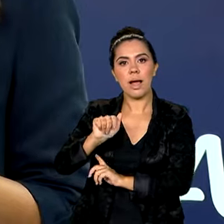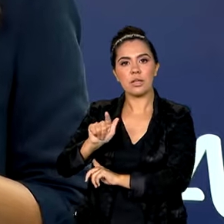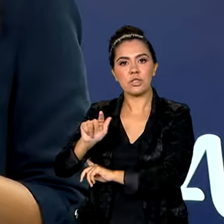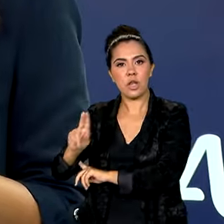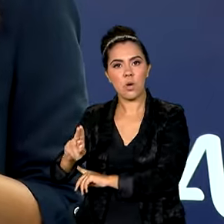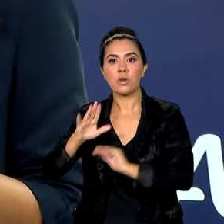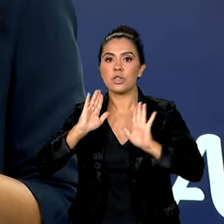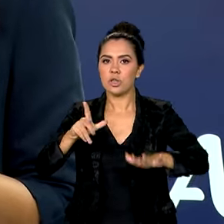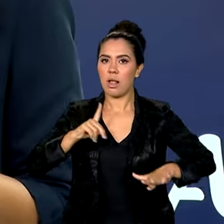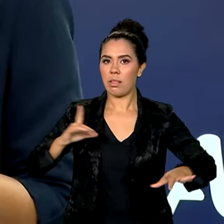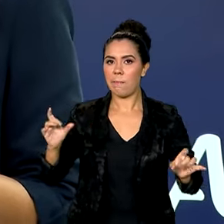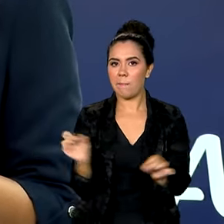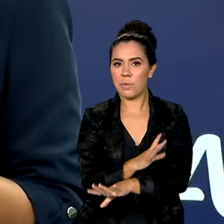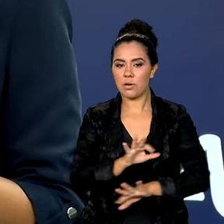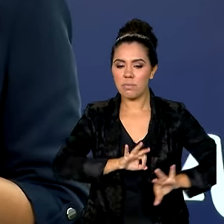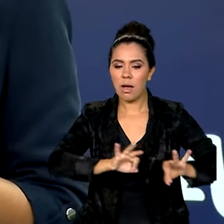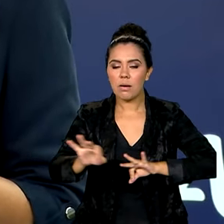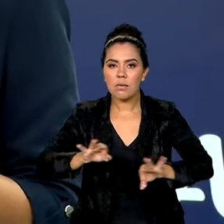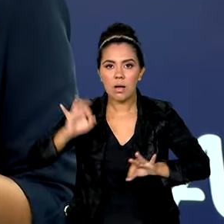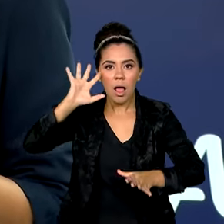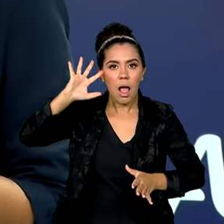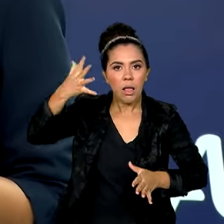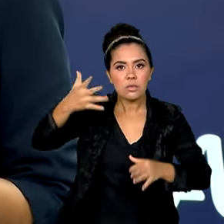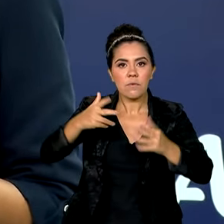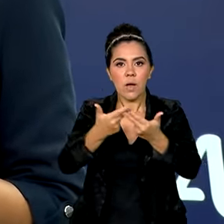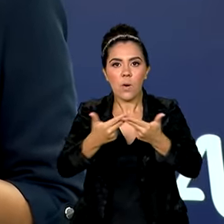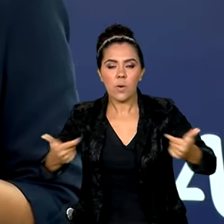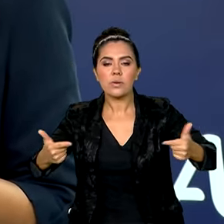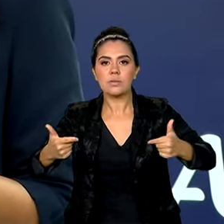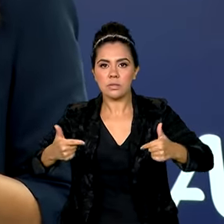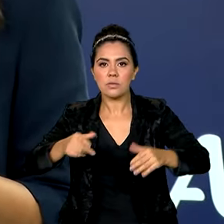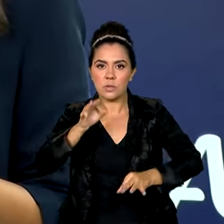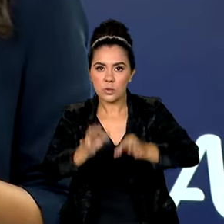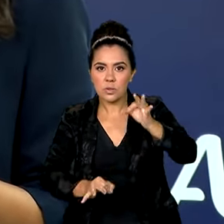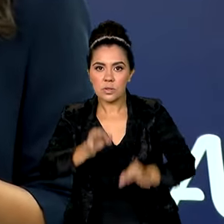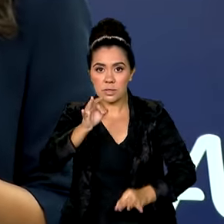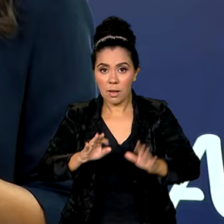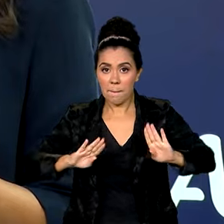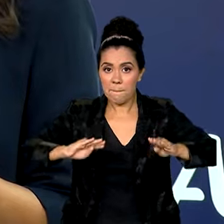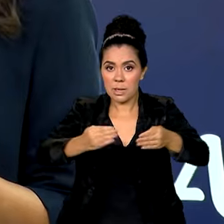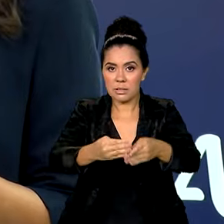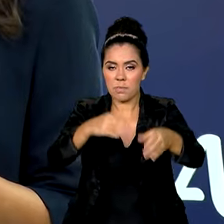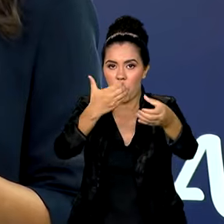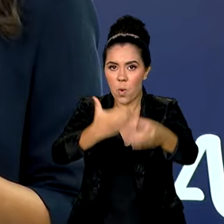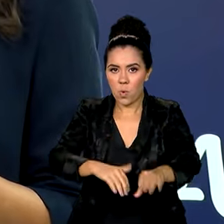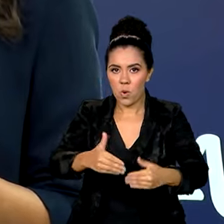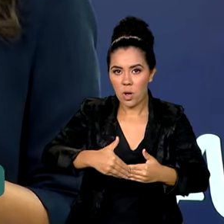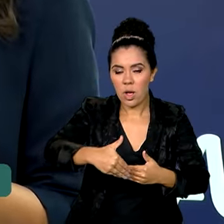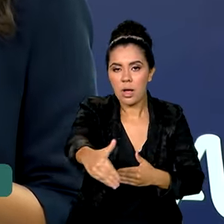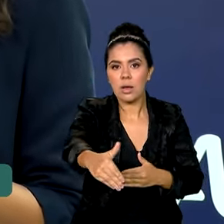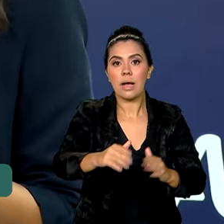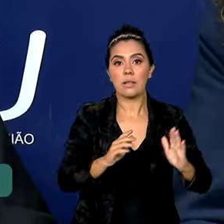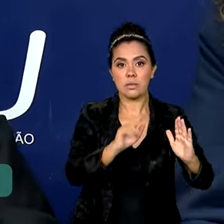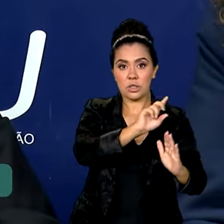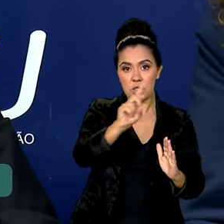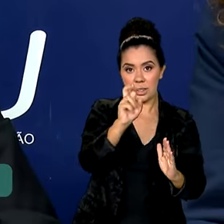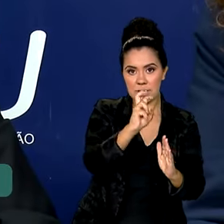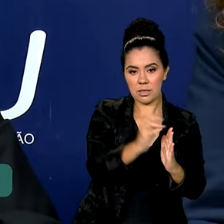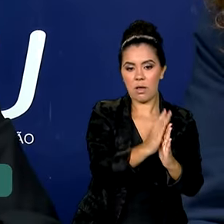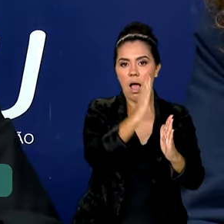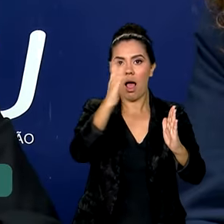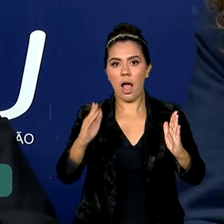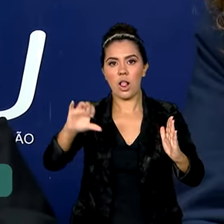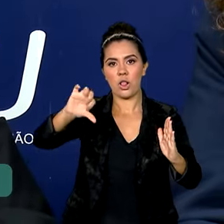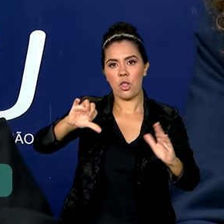de plantão para resolver questões judiciais relativas ao concurso público. E esse plantão se estende até o dia 9 de maio. São